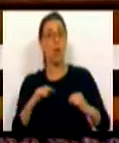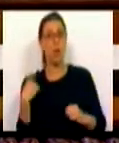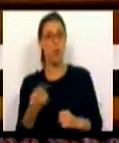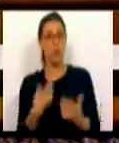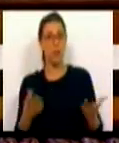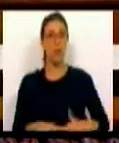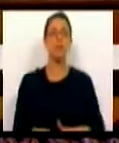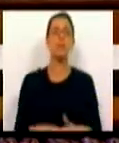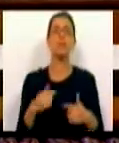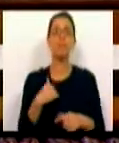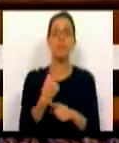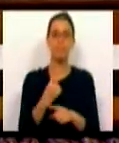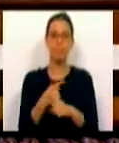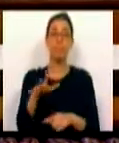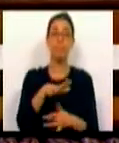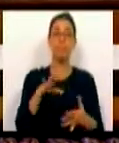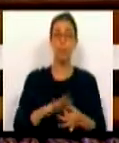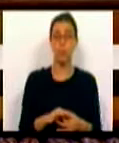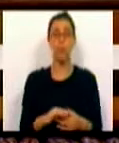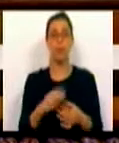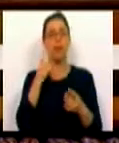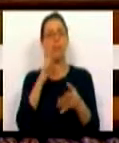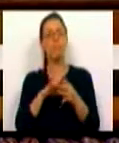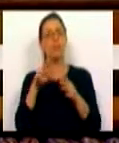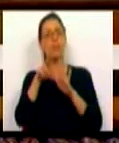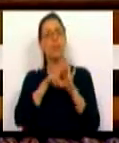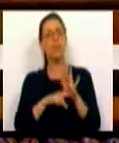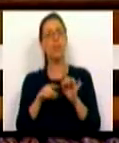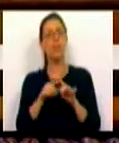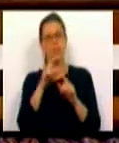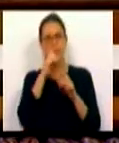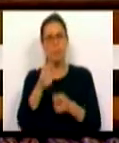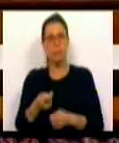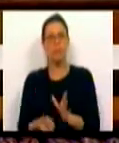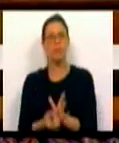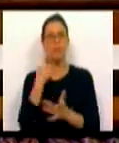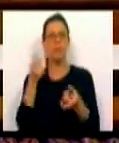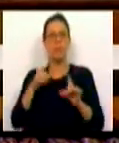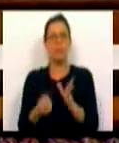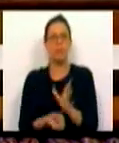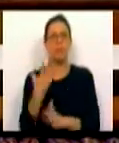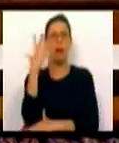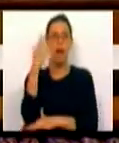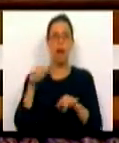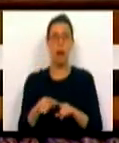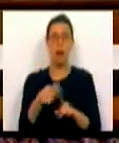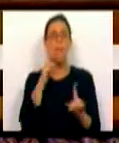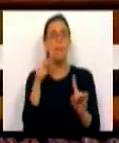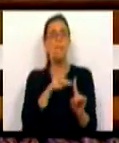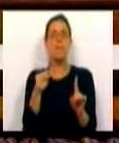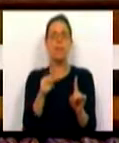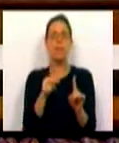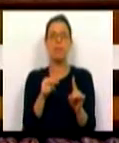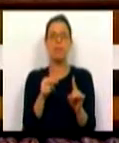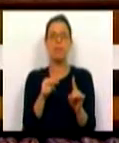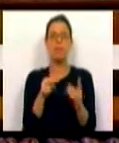estamos também nesse contexto a rever o regime da arborização e rearborização, numa perspectiva